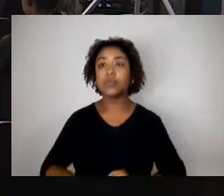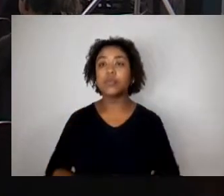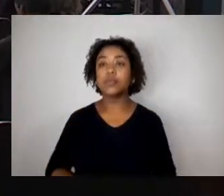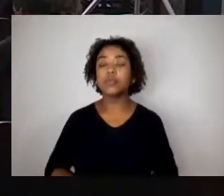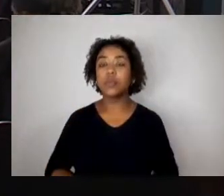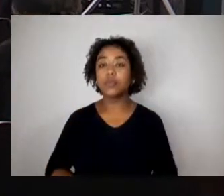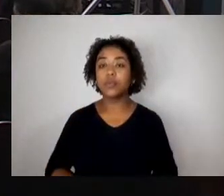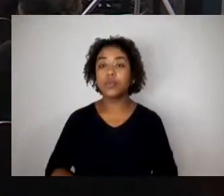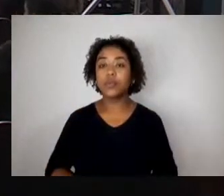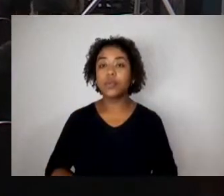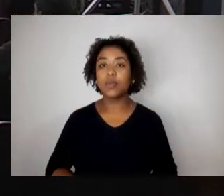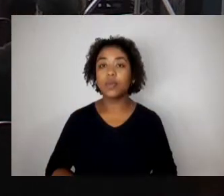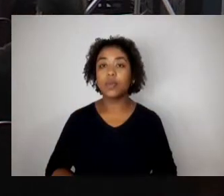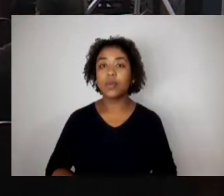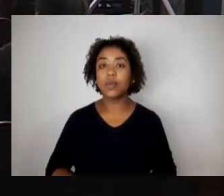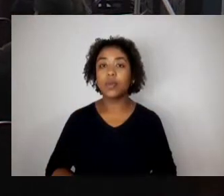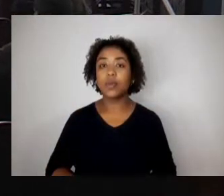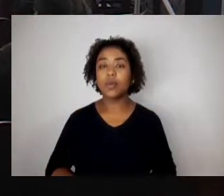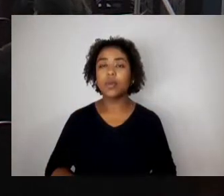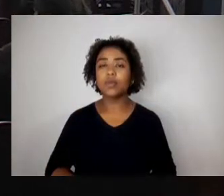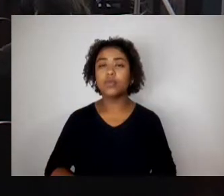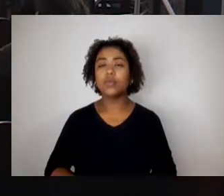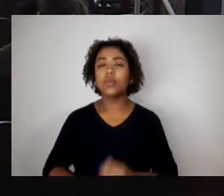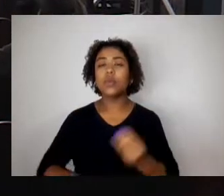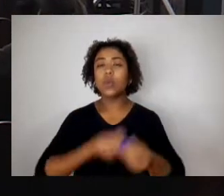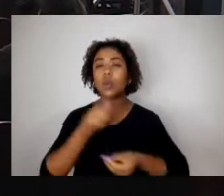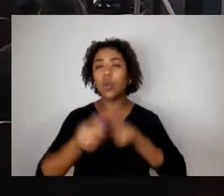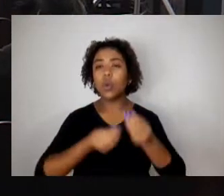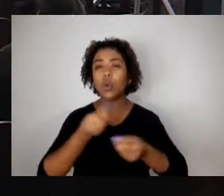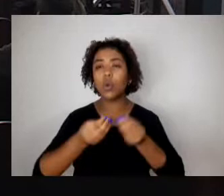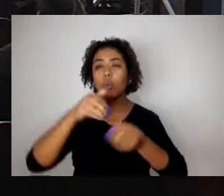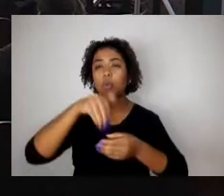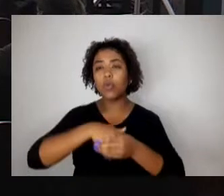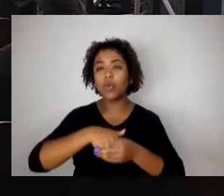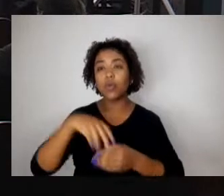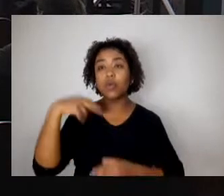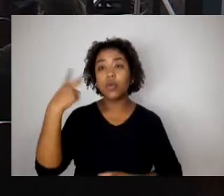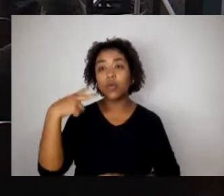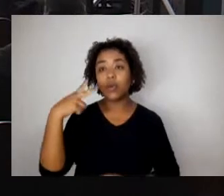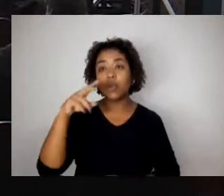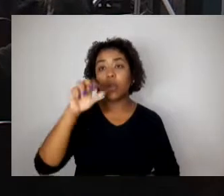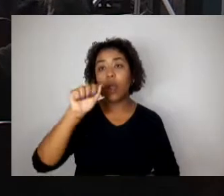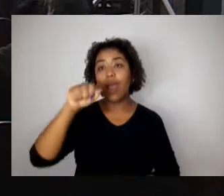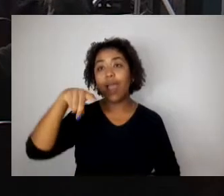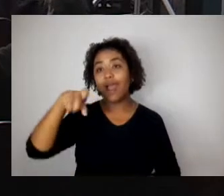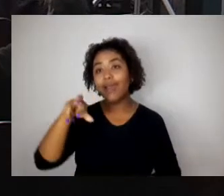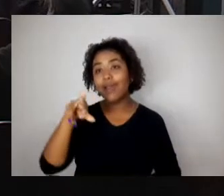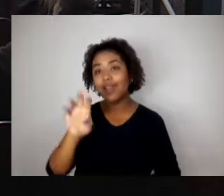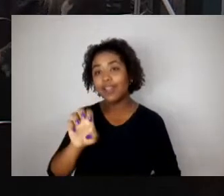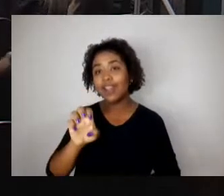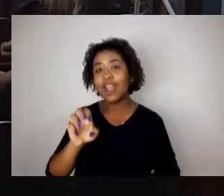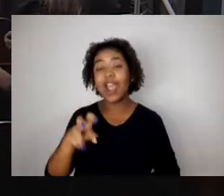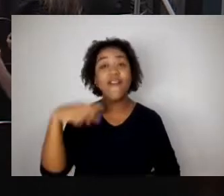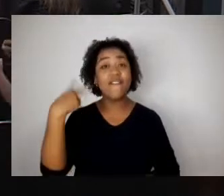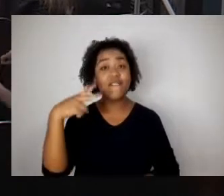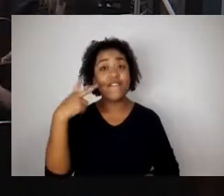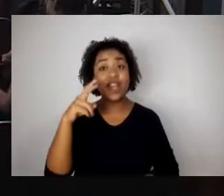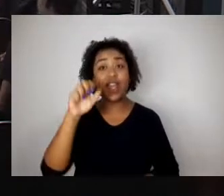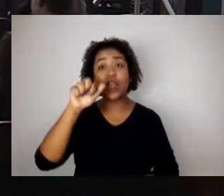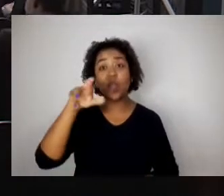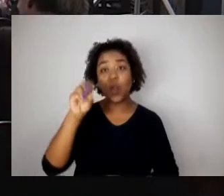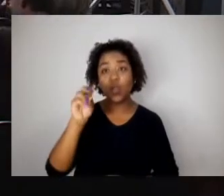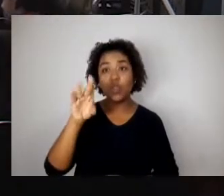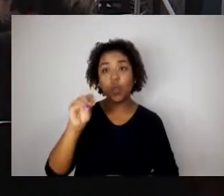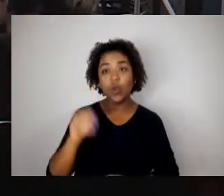Como vota o vereador André Luiz. Favorável, senhor presidente. Como vota o vereador doutor Antônio Guerra. Contrário. O senhor presidente. Como